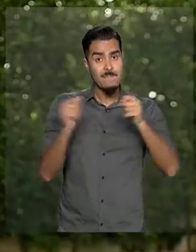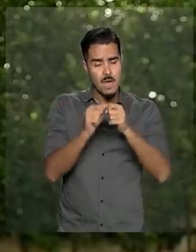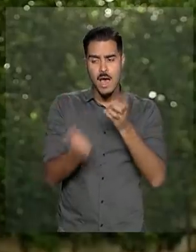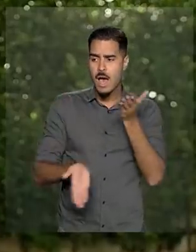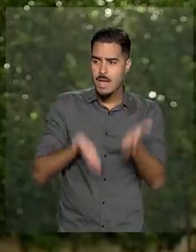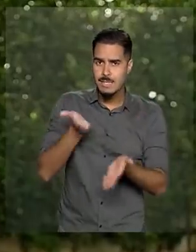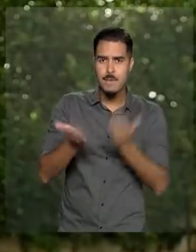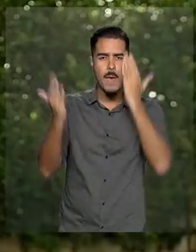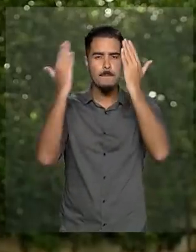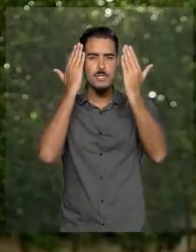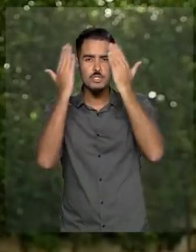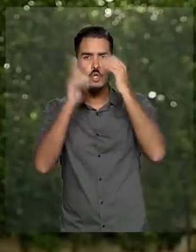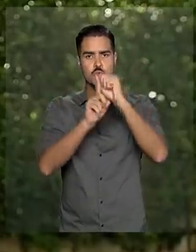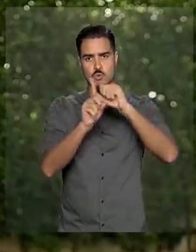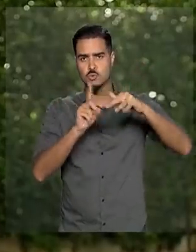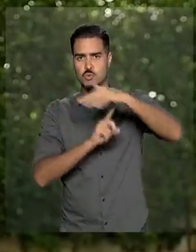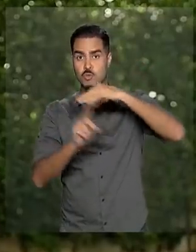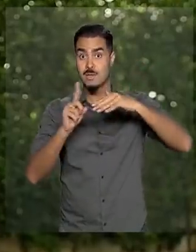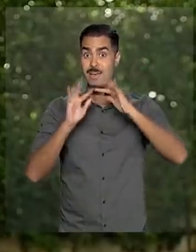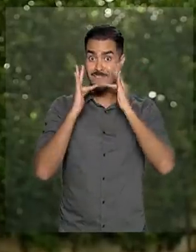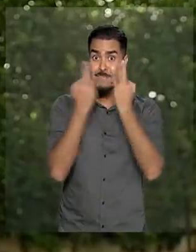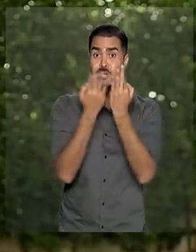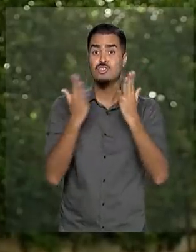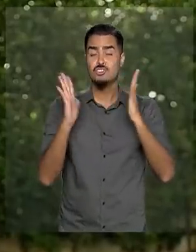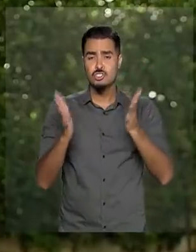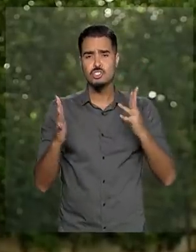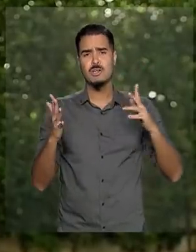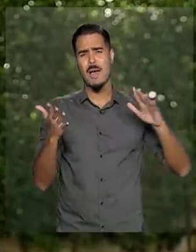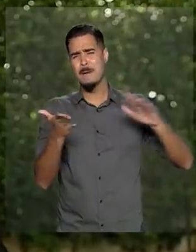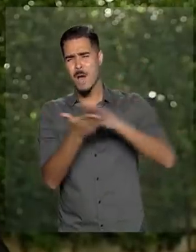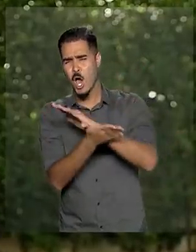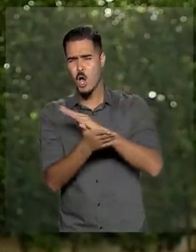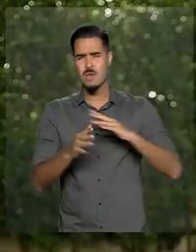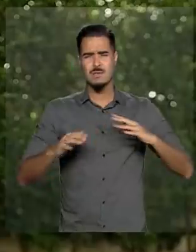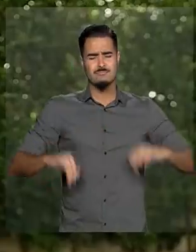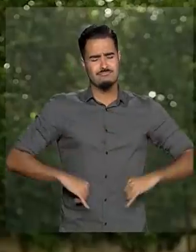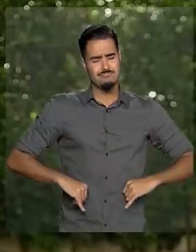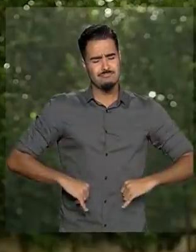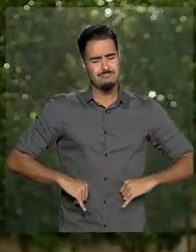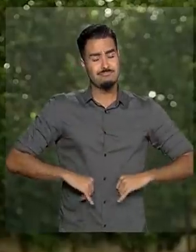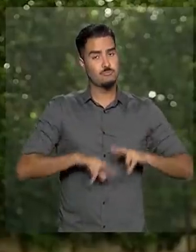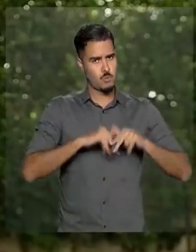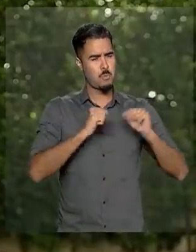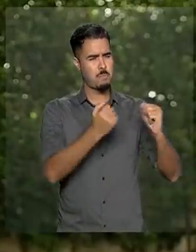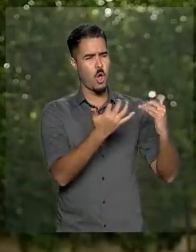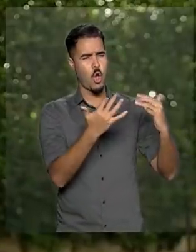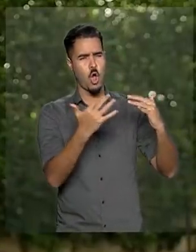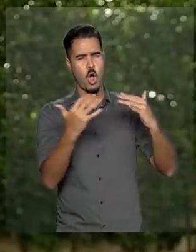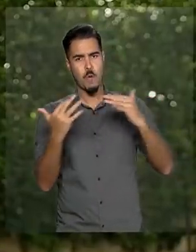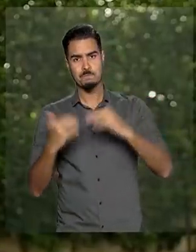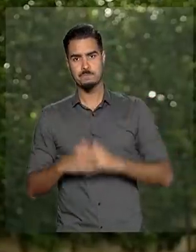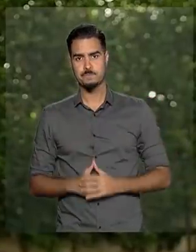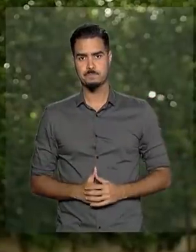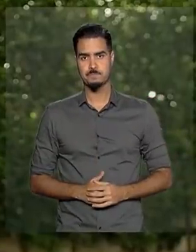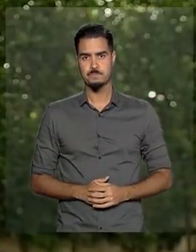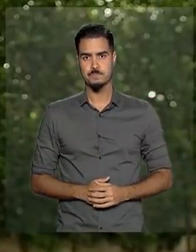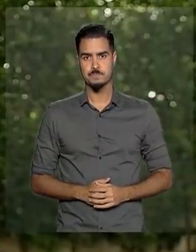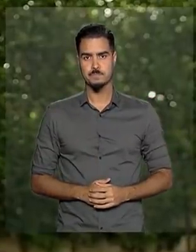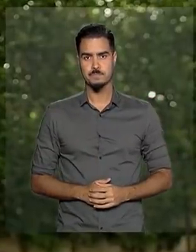atendimento psicossocial das famílias que foram atingidas pelo acidente. Durante